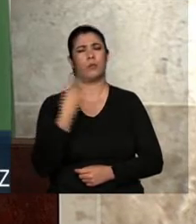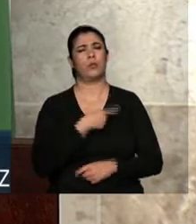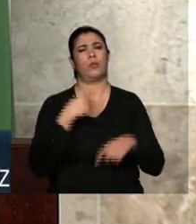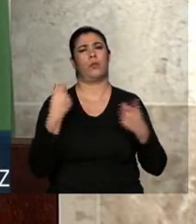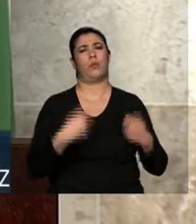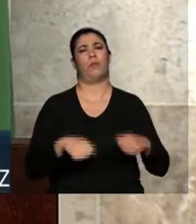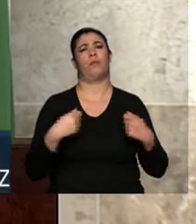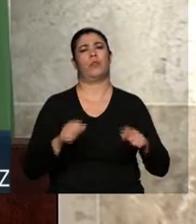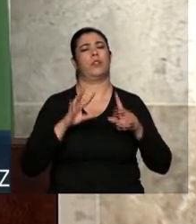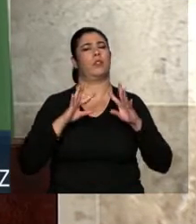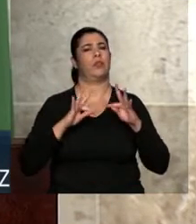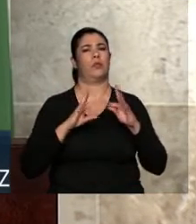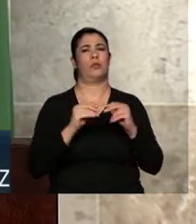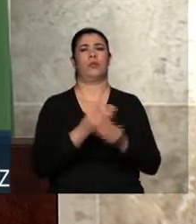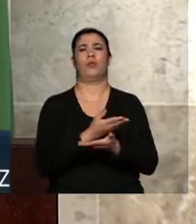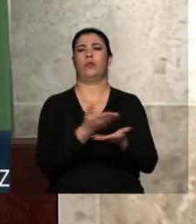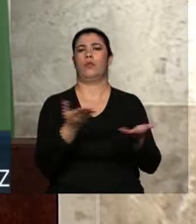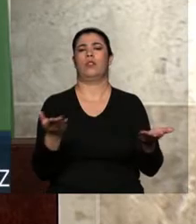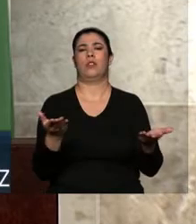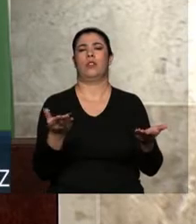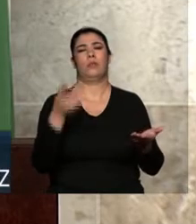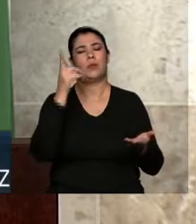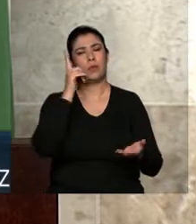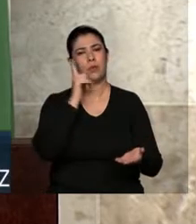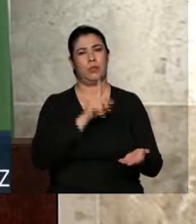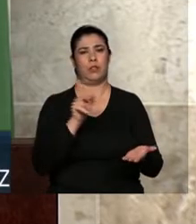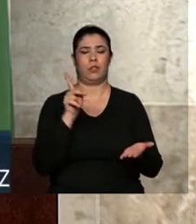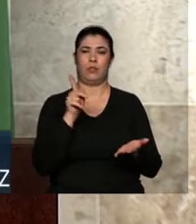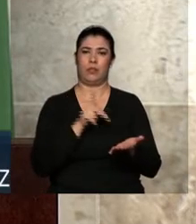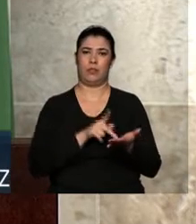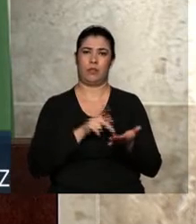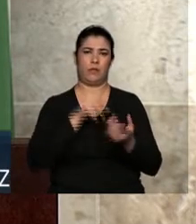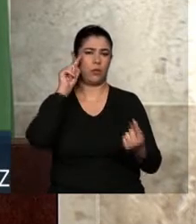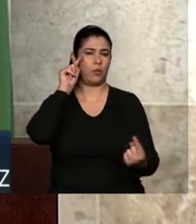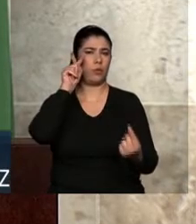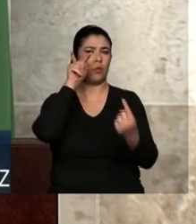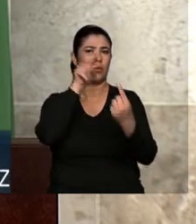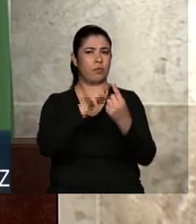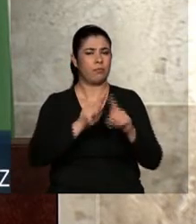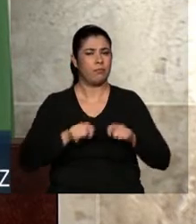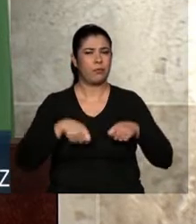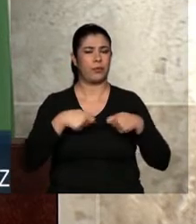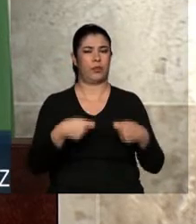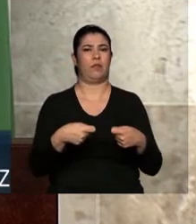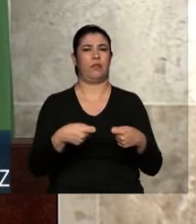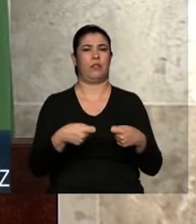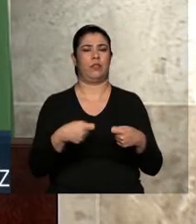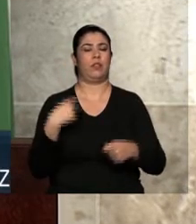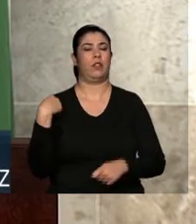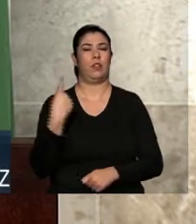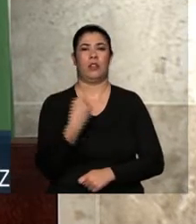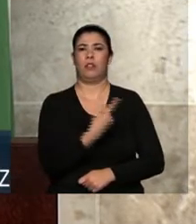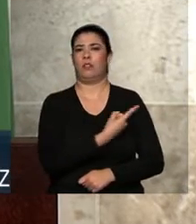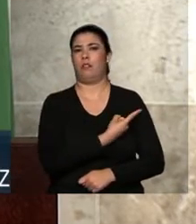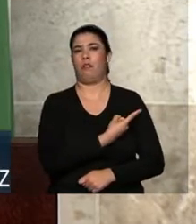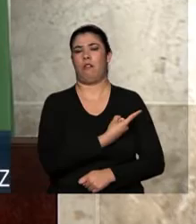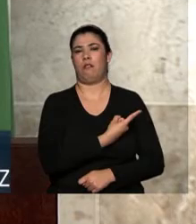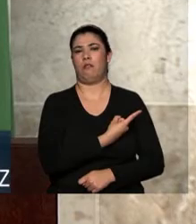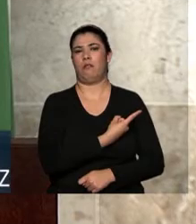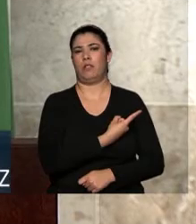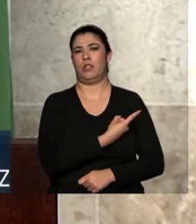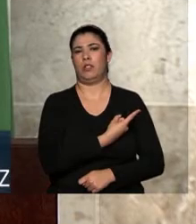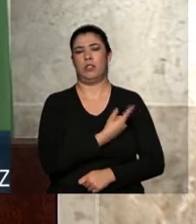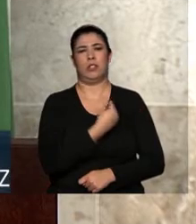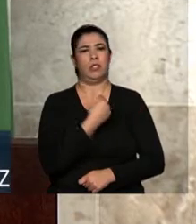todos para conseguir atingir esse desafio. E nós não vamos colocar